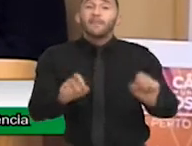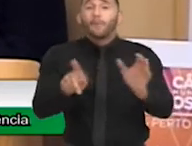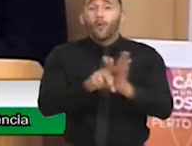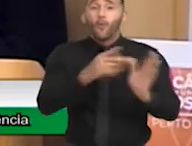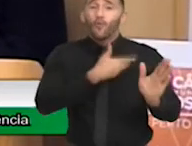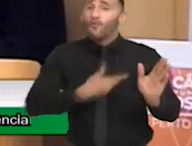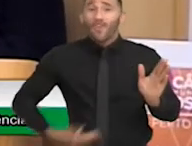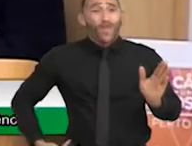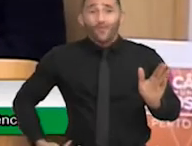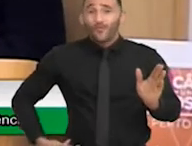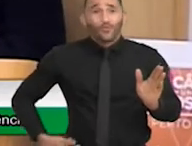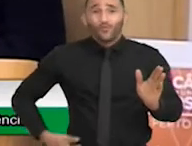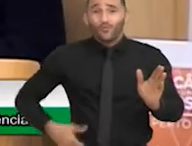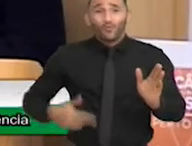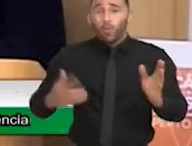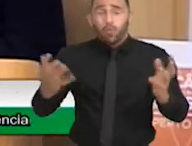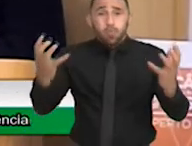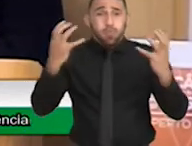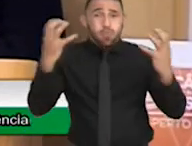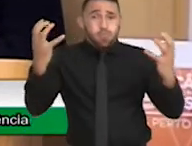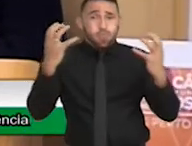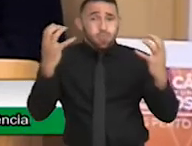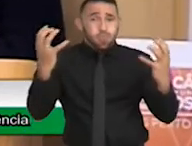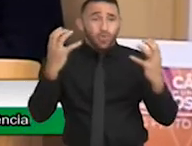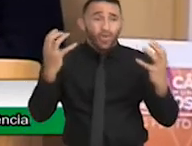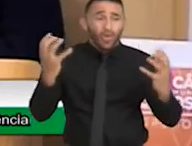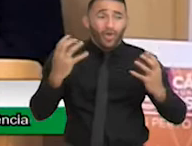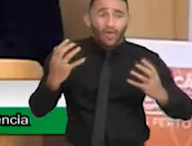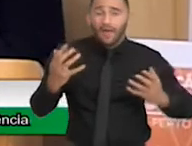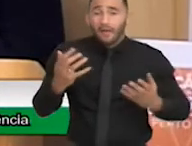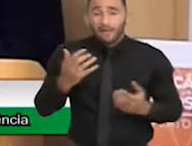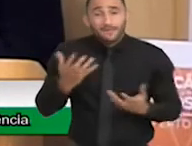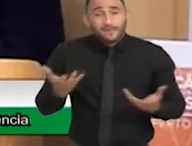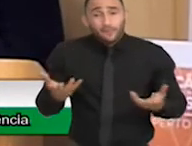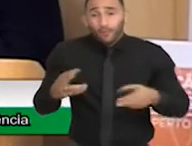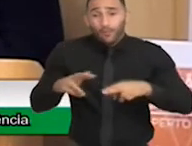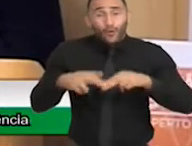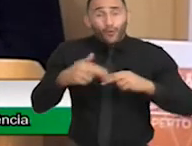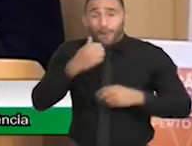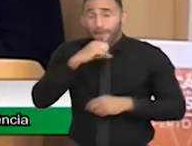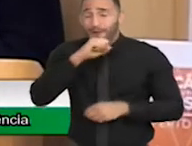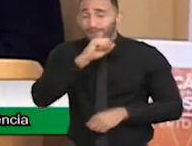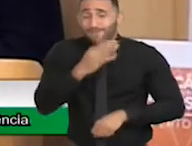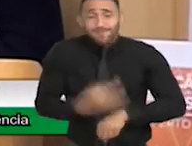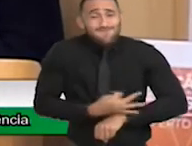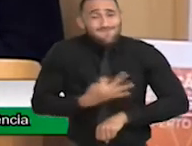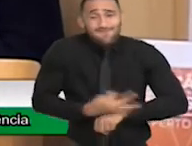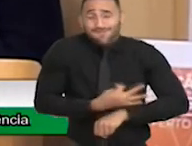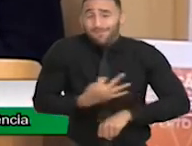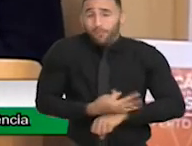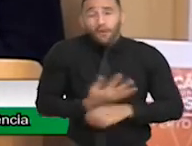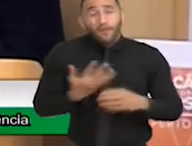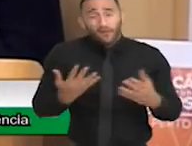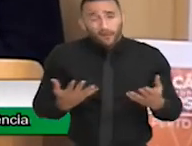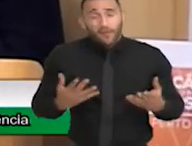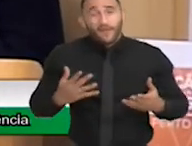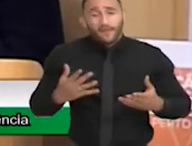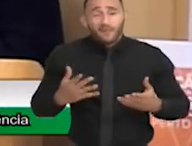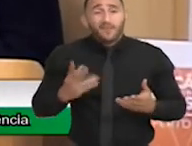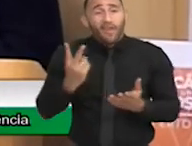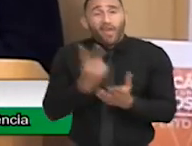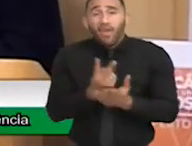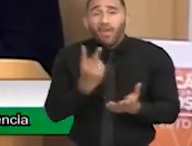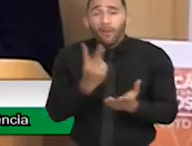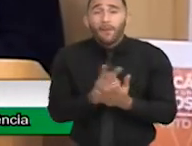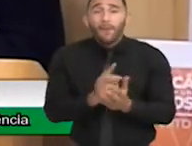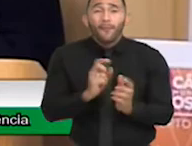Então, é super compreensível isso, porque nós não temos nada. O que nós temos são migalhas.